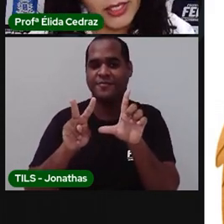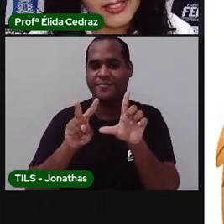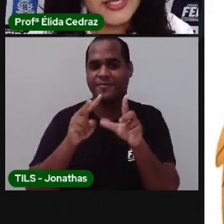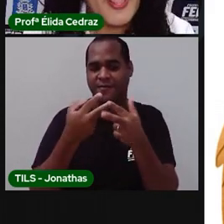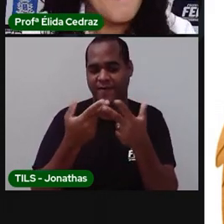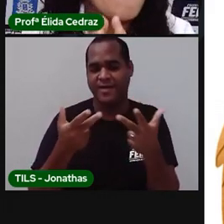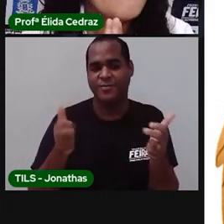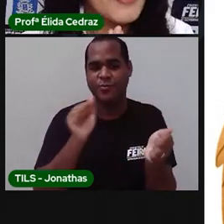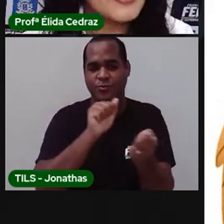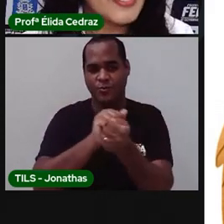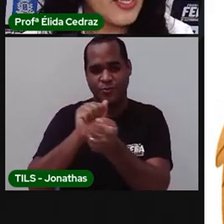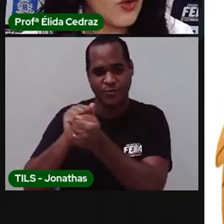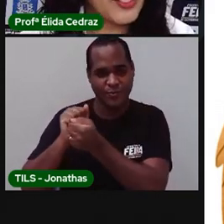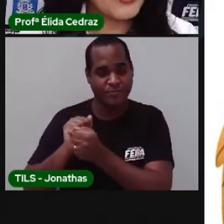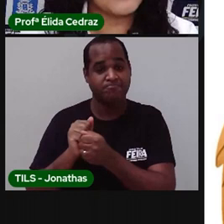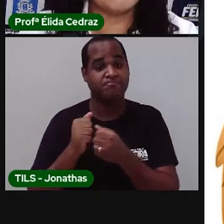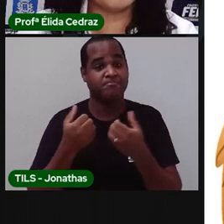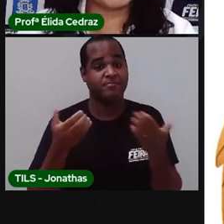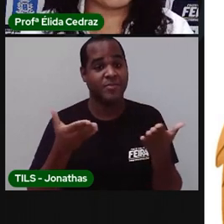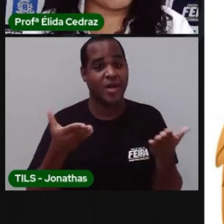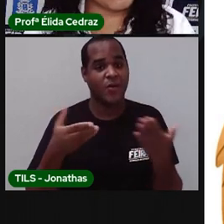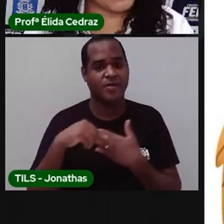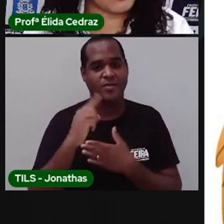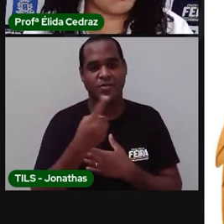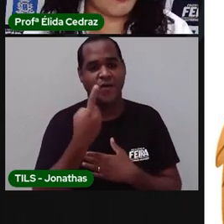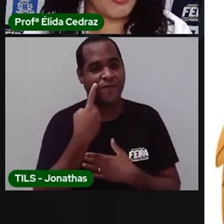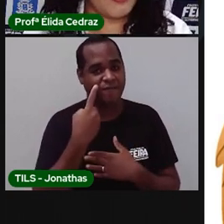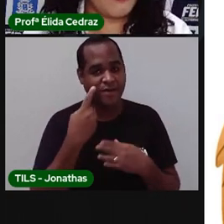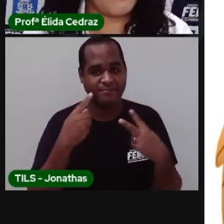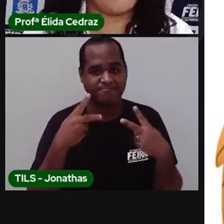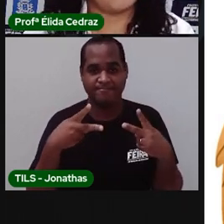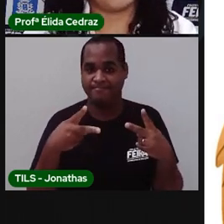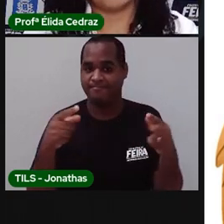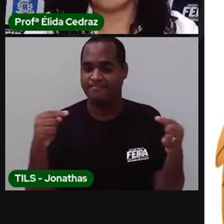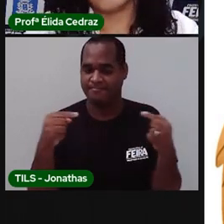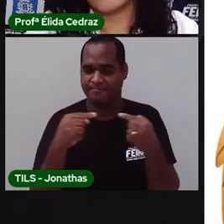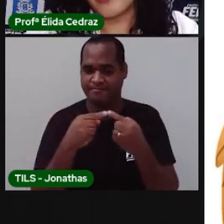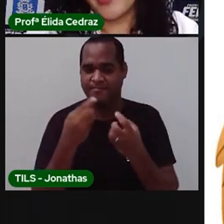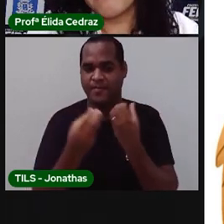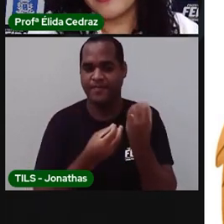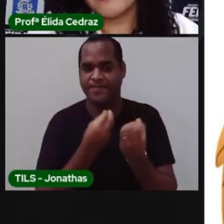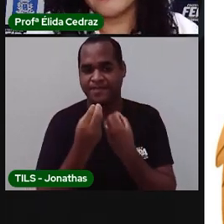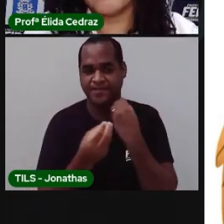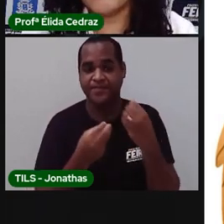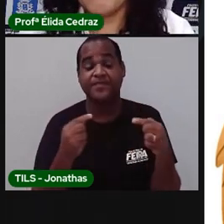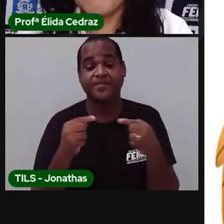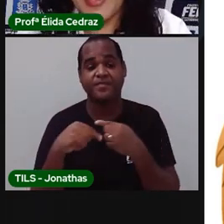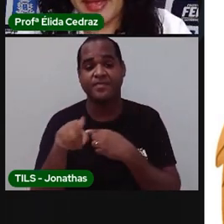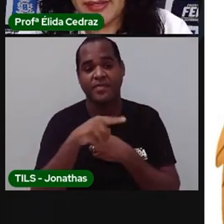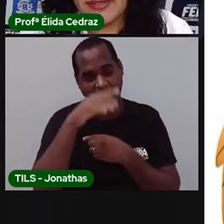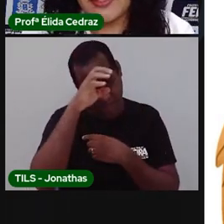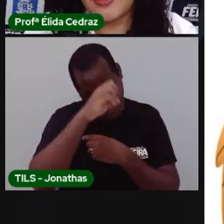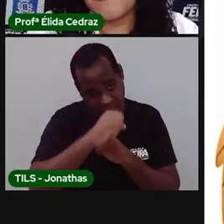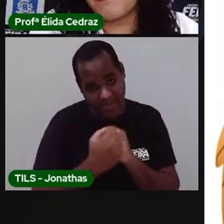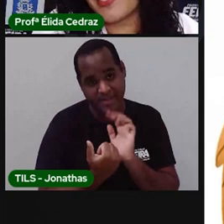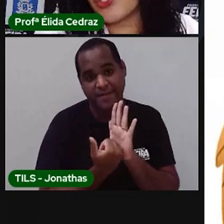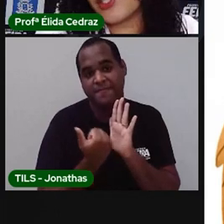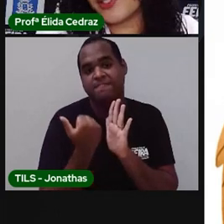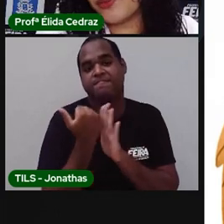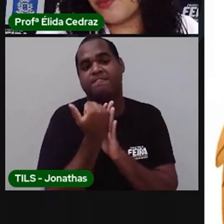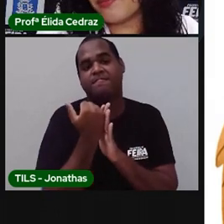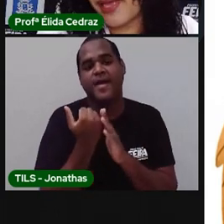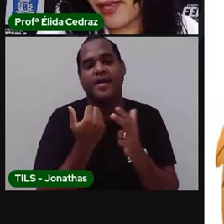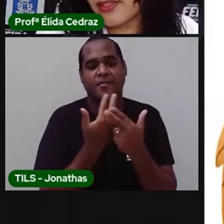juntinho. Mas agora nós vamos continuar aprendendo mais e